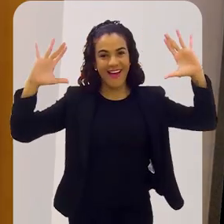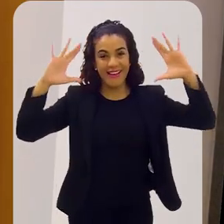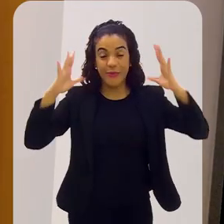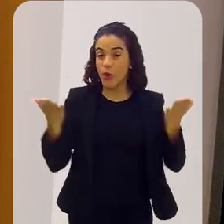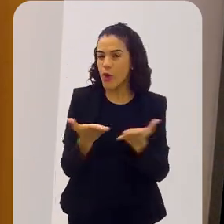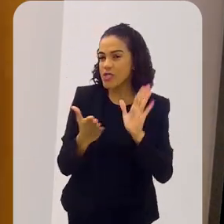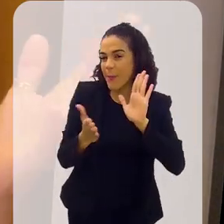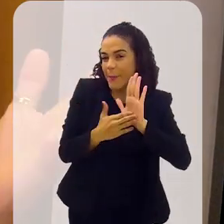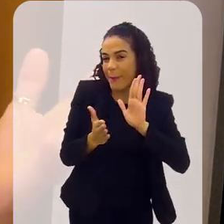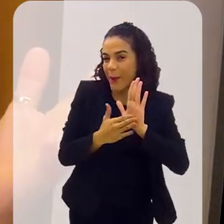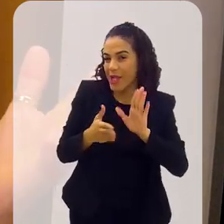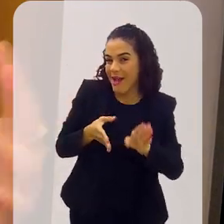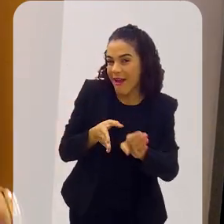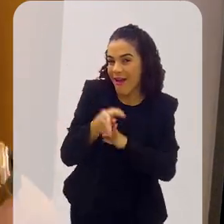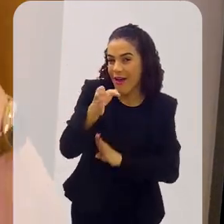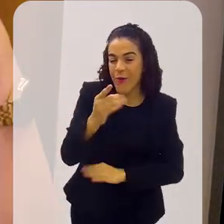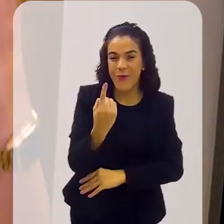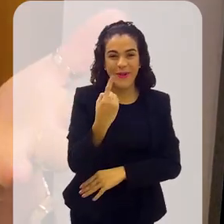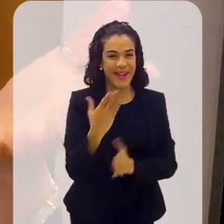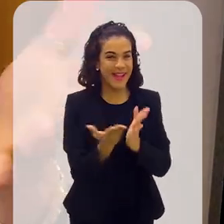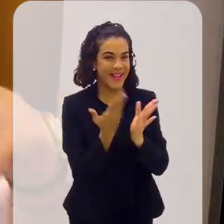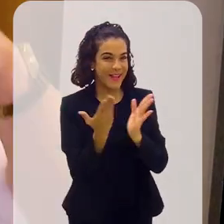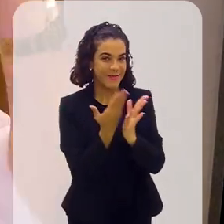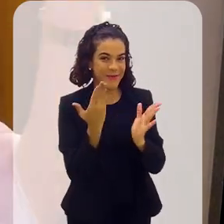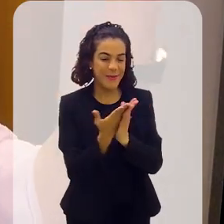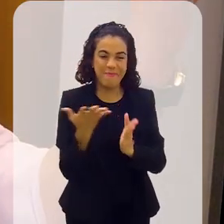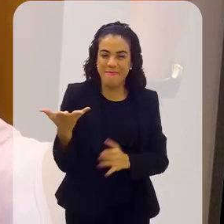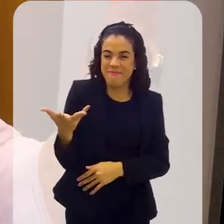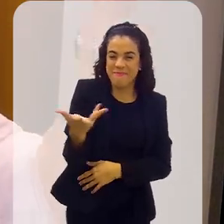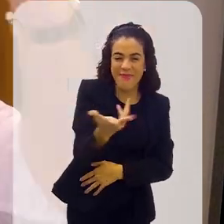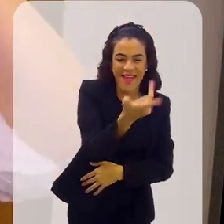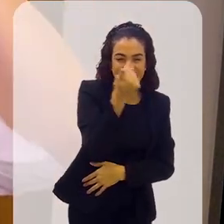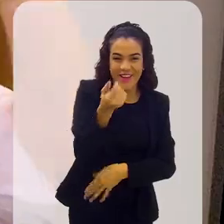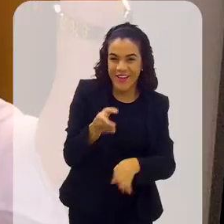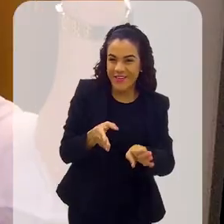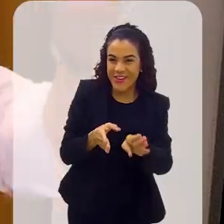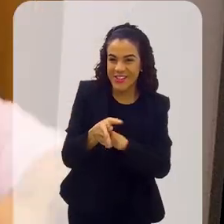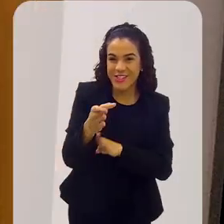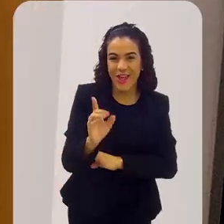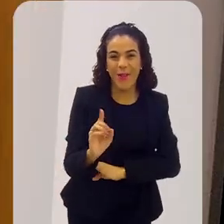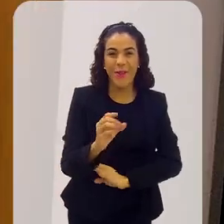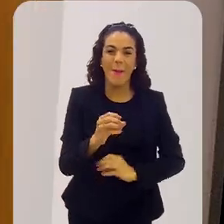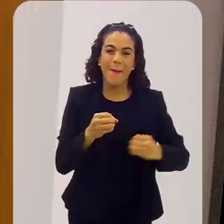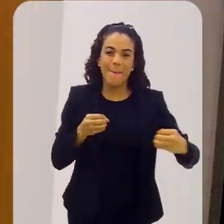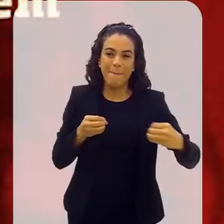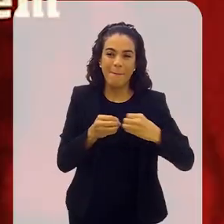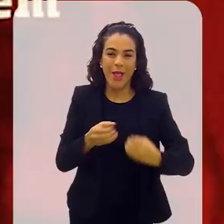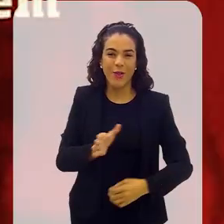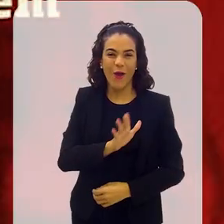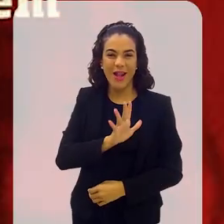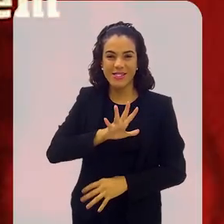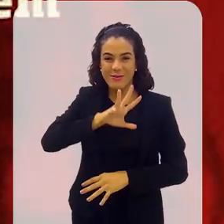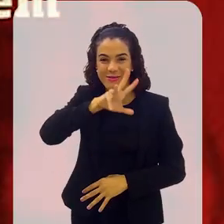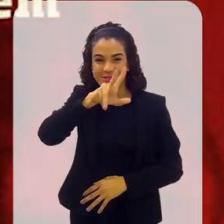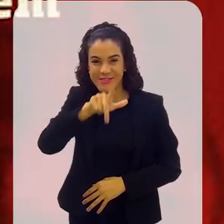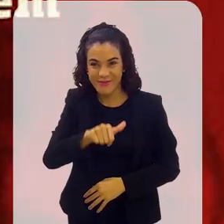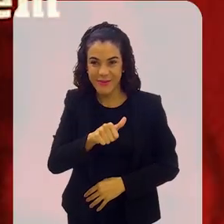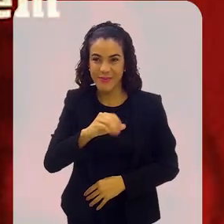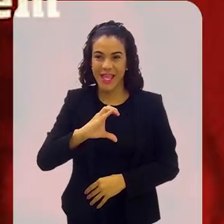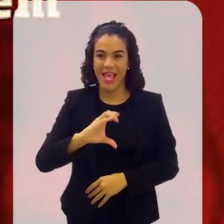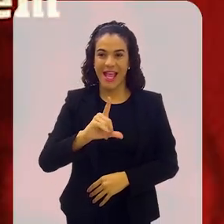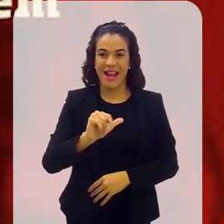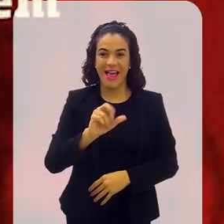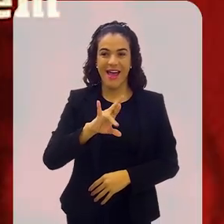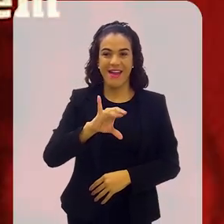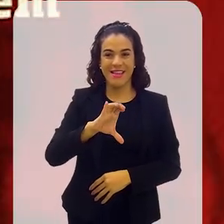muito a dizer. Como hoje a proposta é indicar um livro, dentre tantas coisas maravilhosas, eu vou indicar, perto do Coração Selvagem,